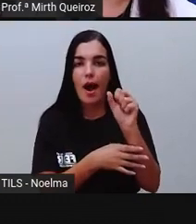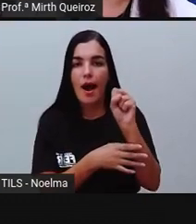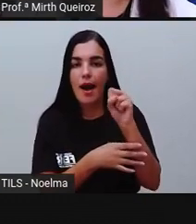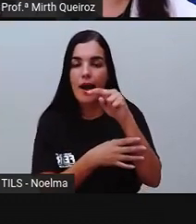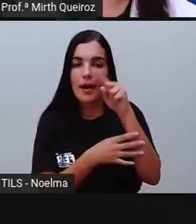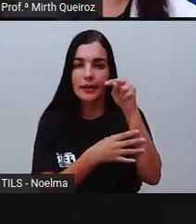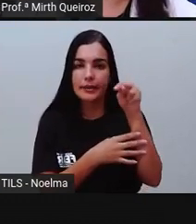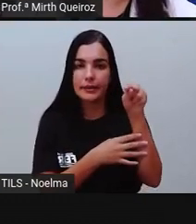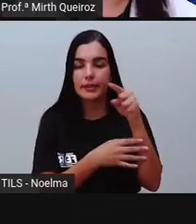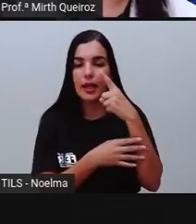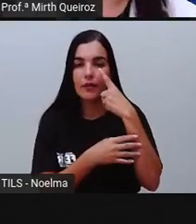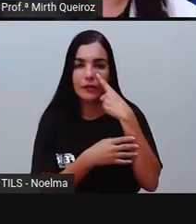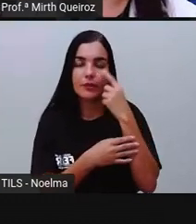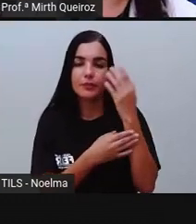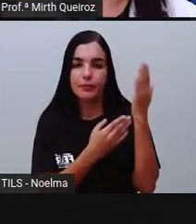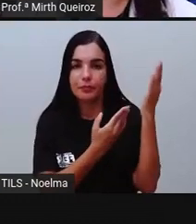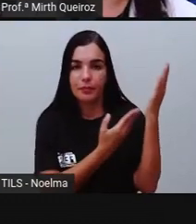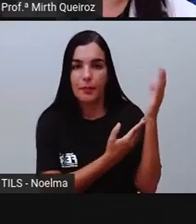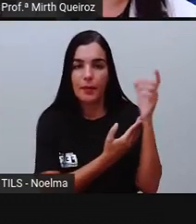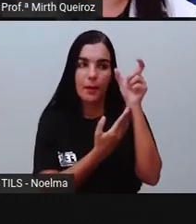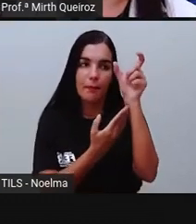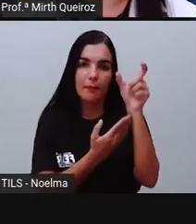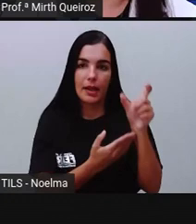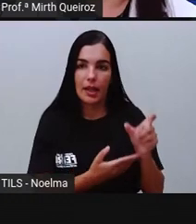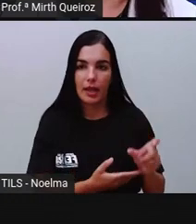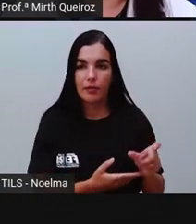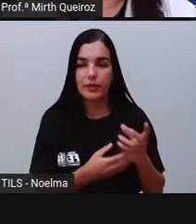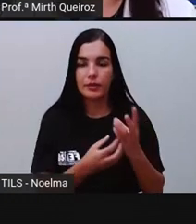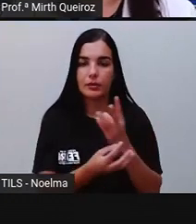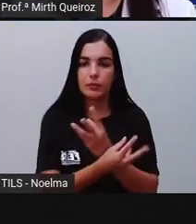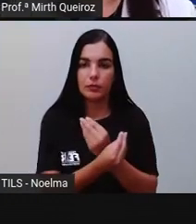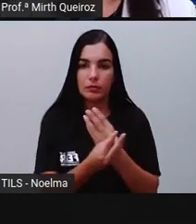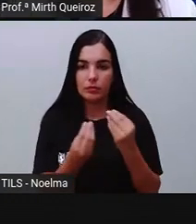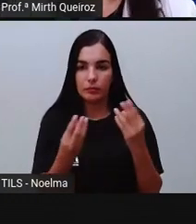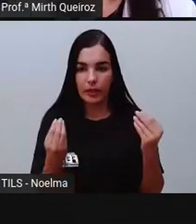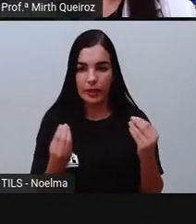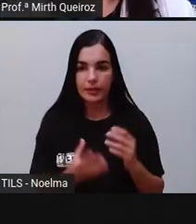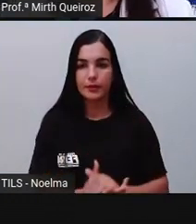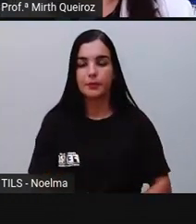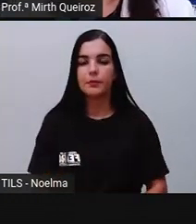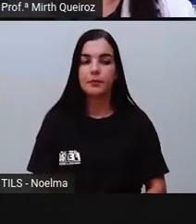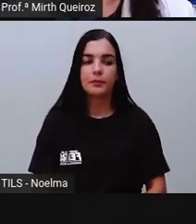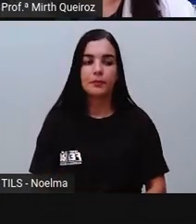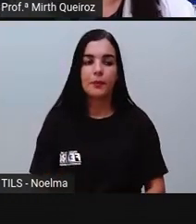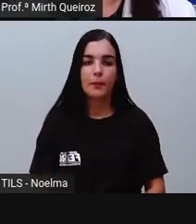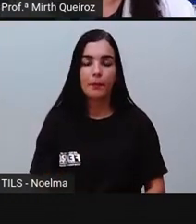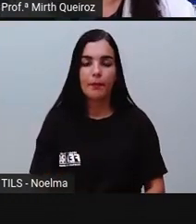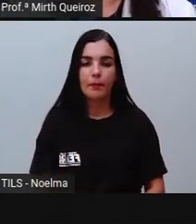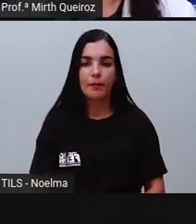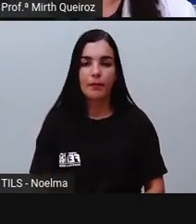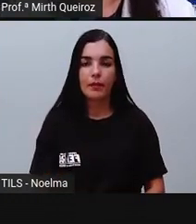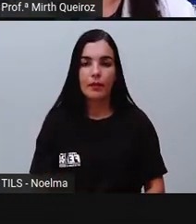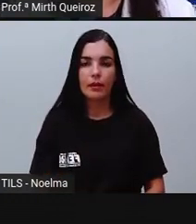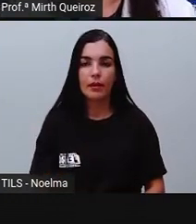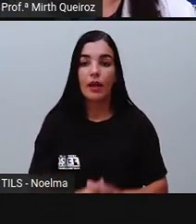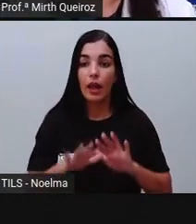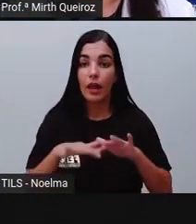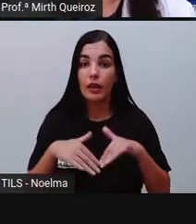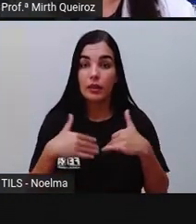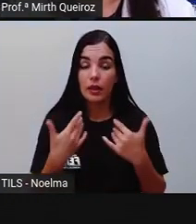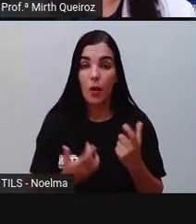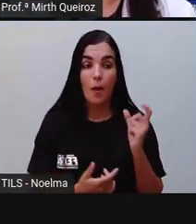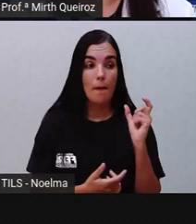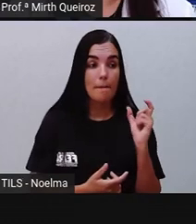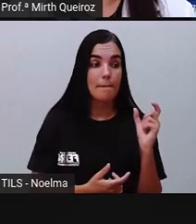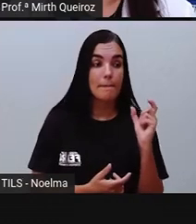táxis e júris que terminam também com IS, certo? Então, palavras que tenham